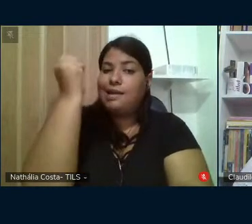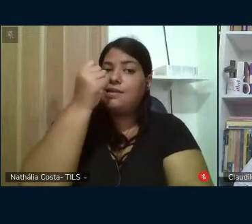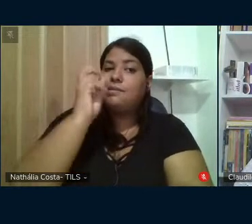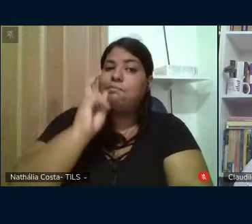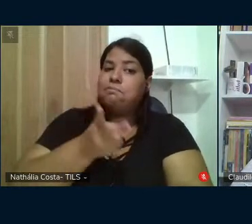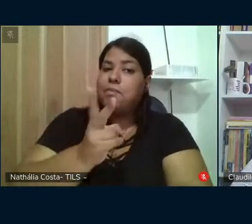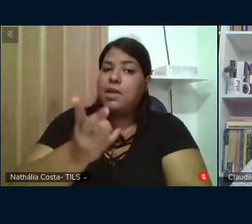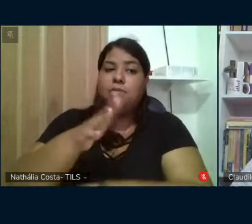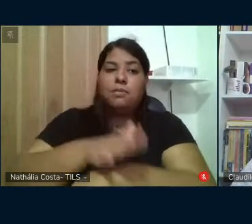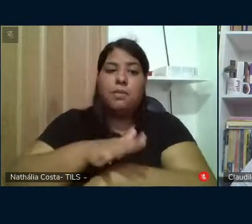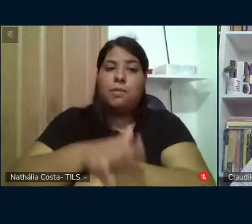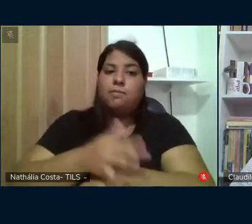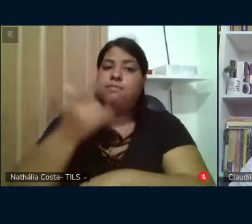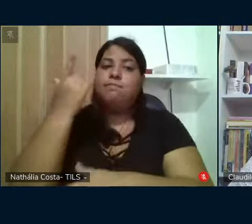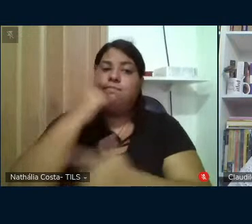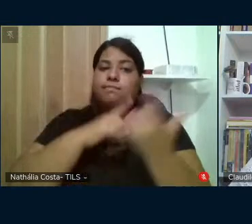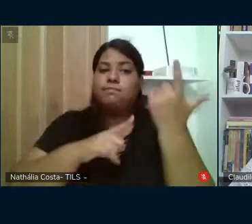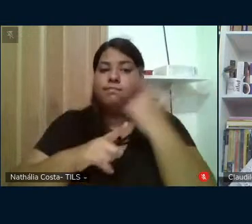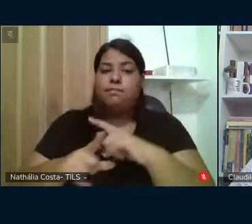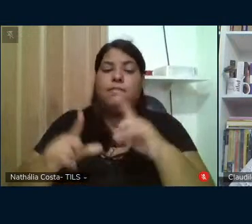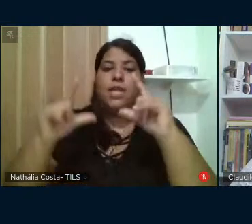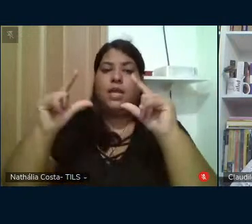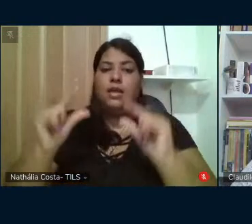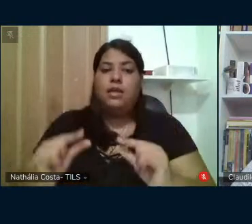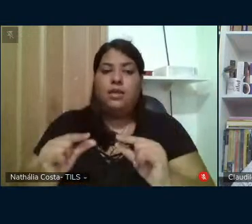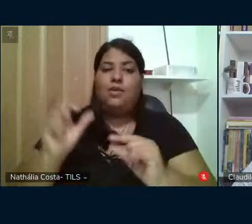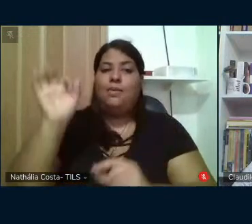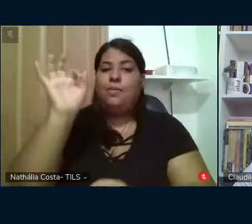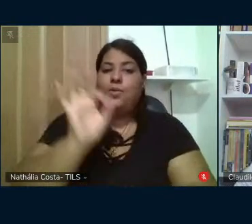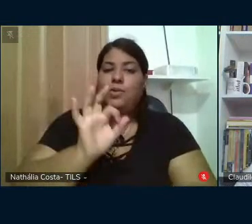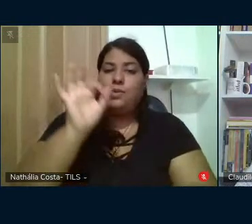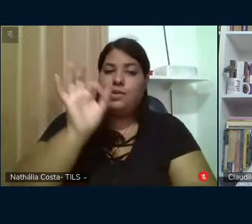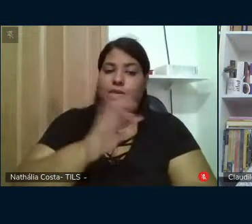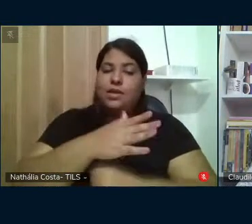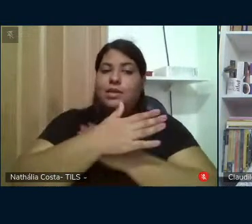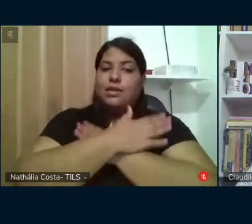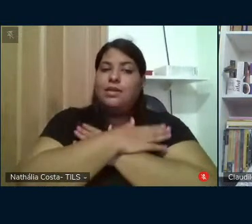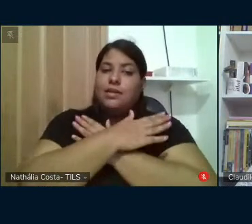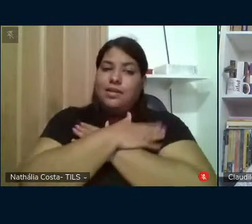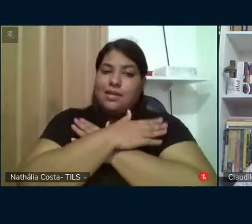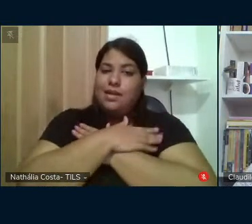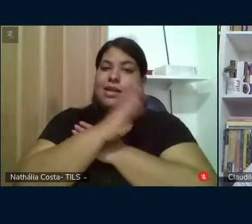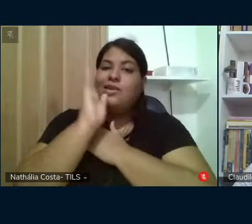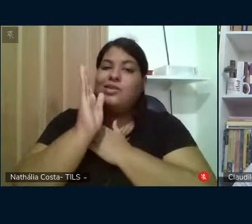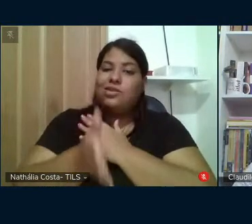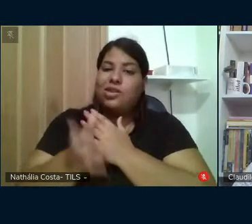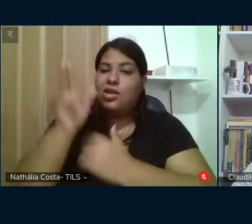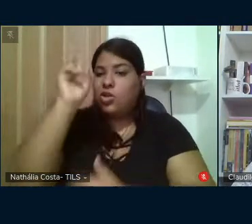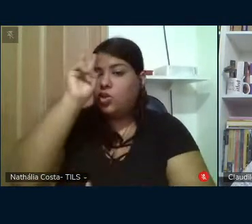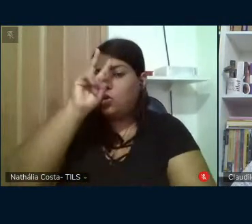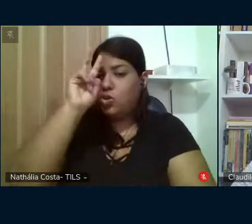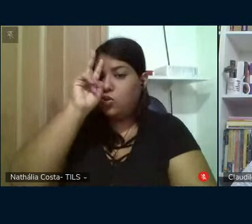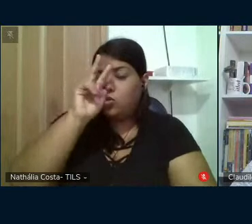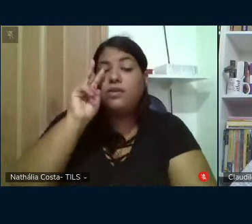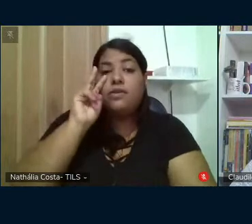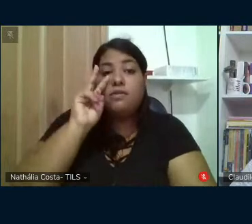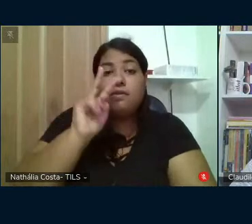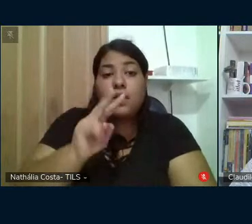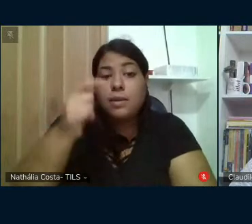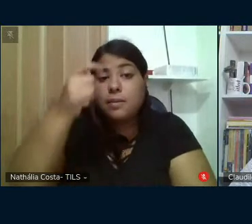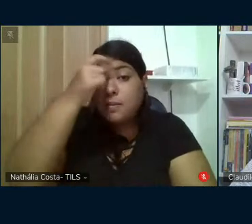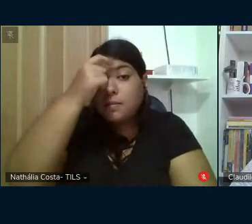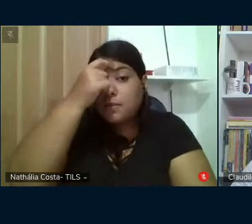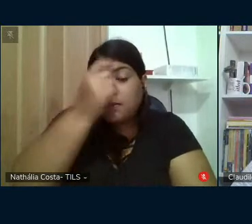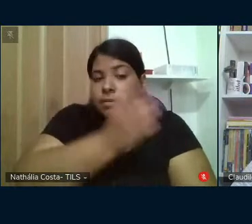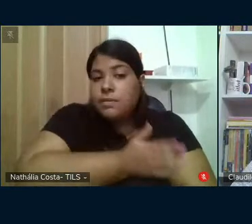momento em que alcançara a menor taxa de desemprego já registrada em sua história, com os olhos, as mentes e os